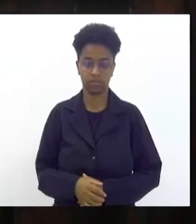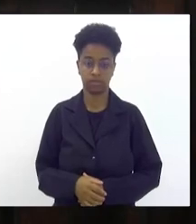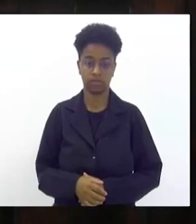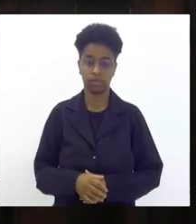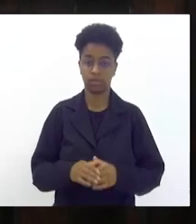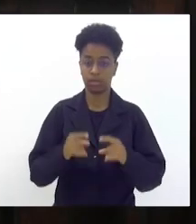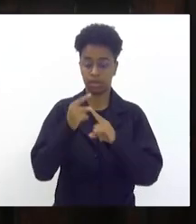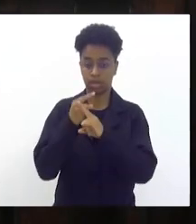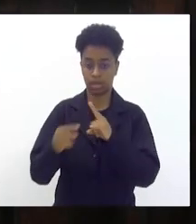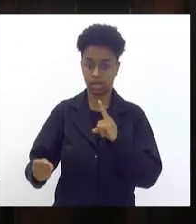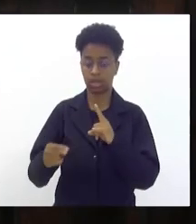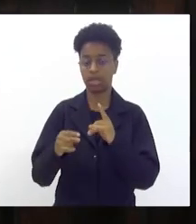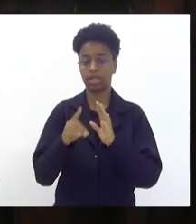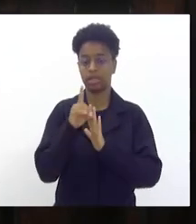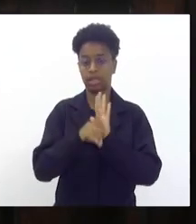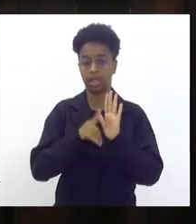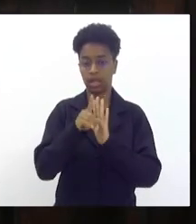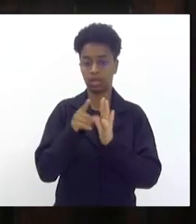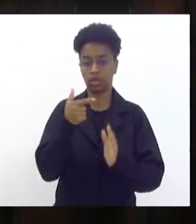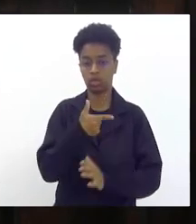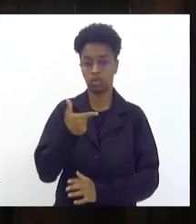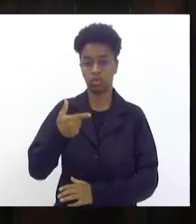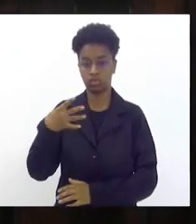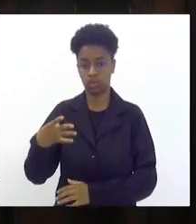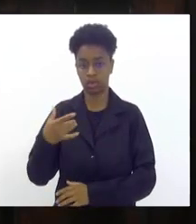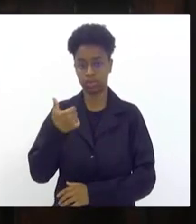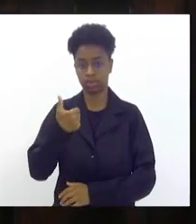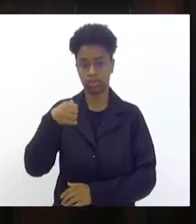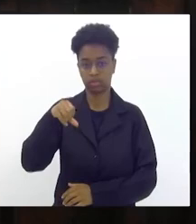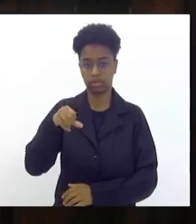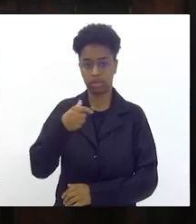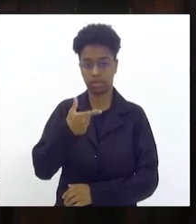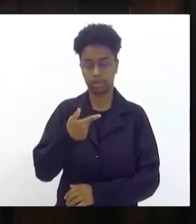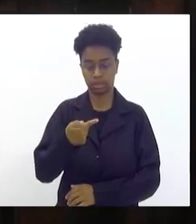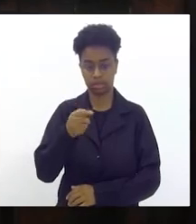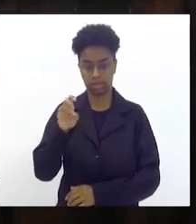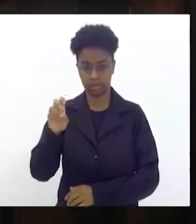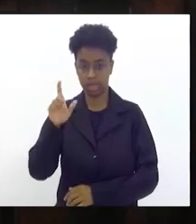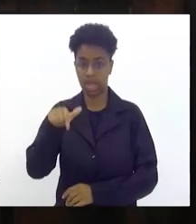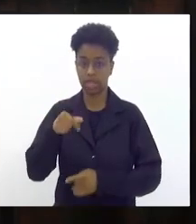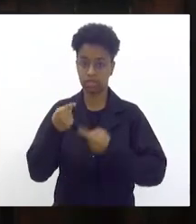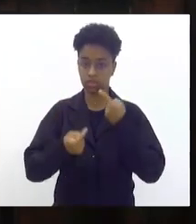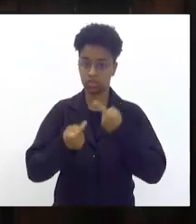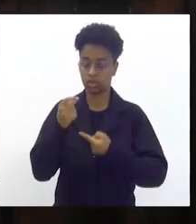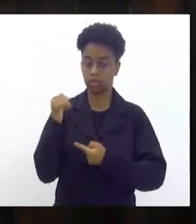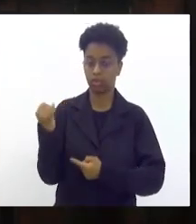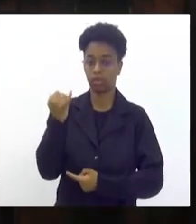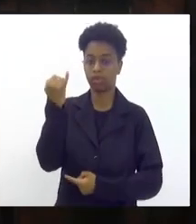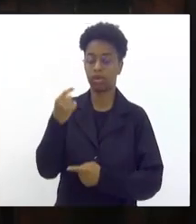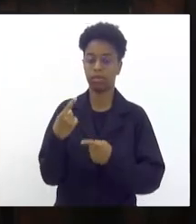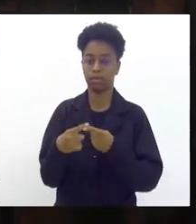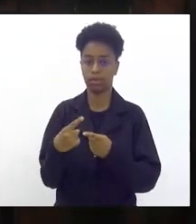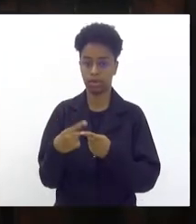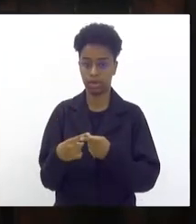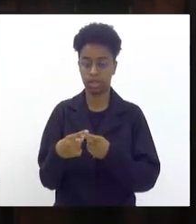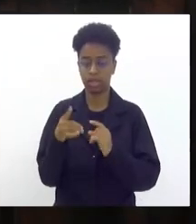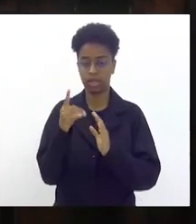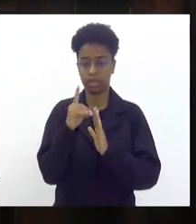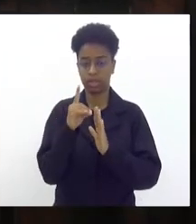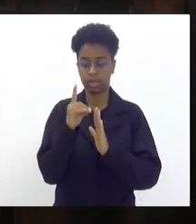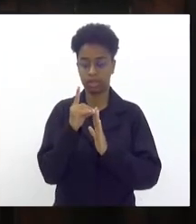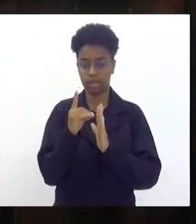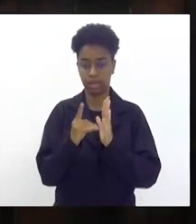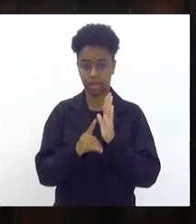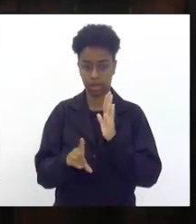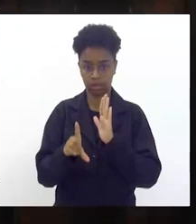224 de 1975 essa é uma discussão importante porque através desse decreto lei